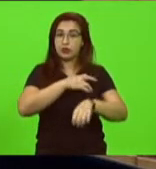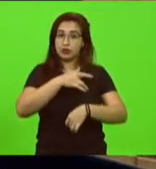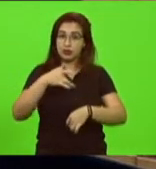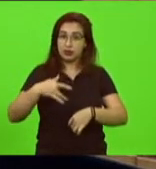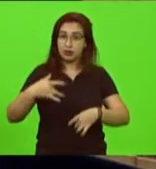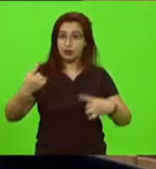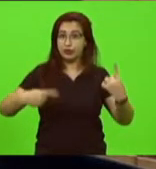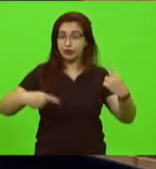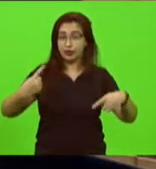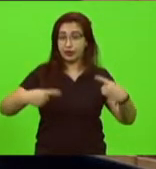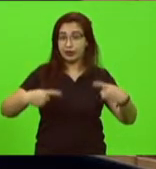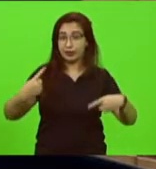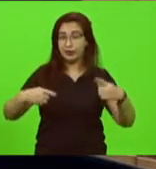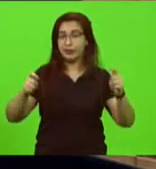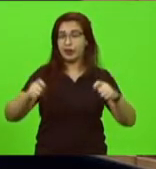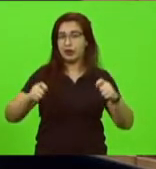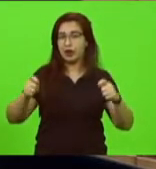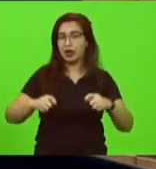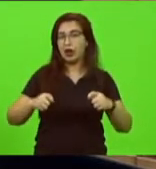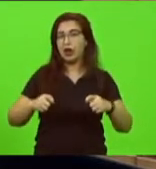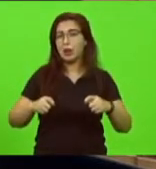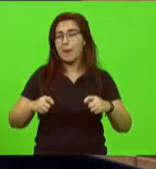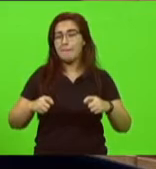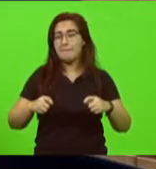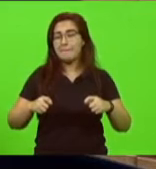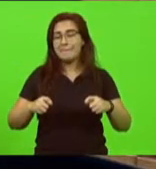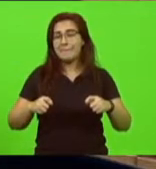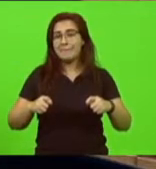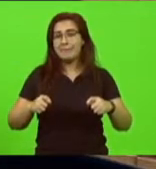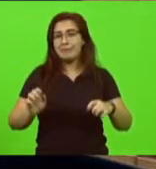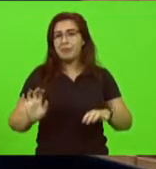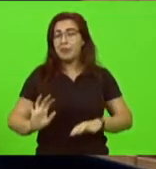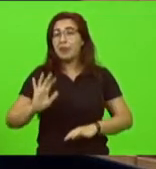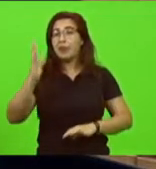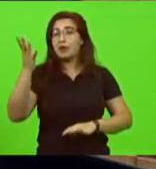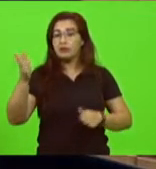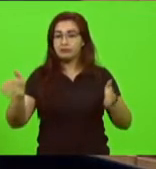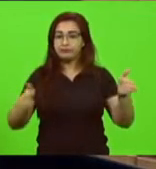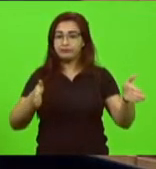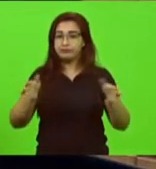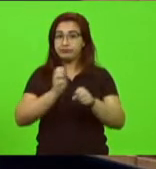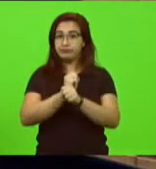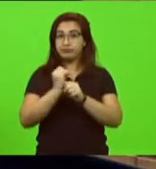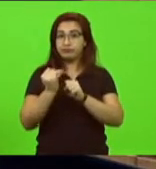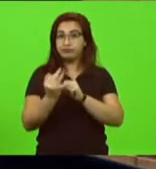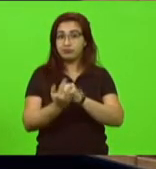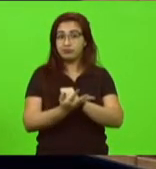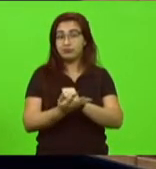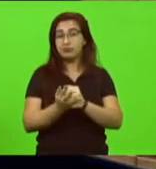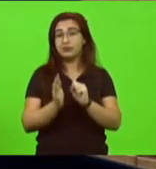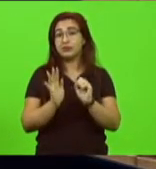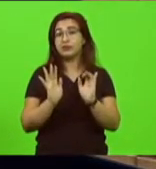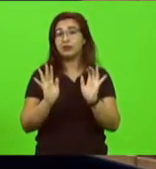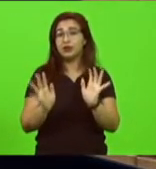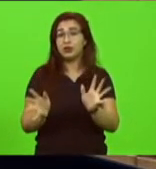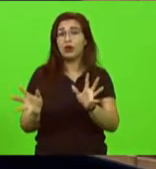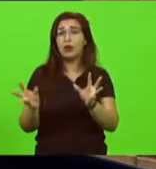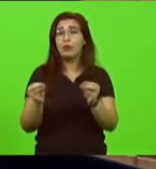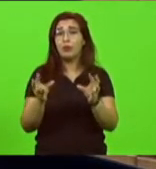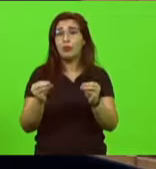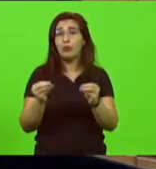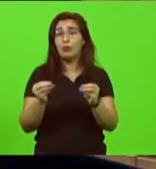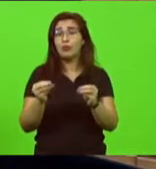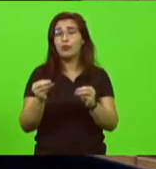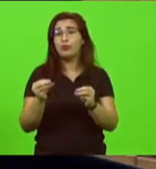a questão atual da pandemia uma pandemia que já muitos estão chamando de pandemia